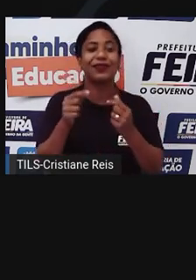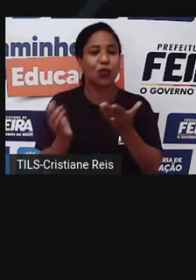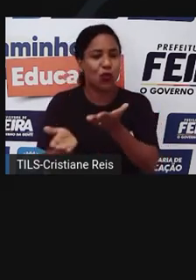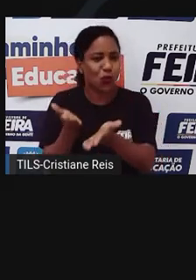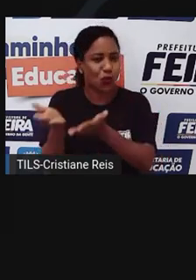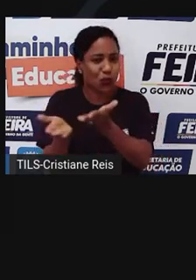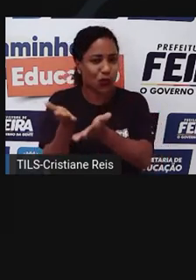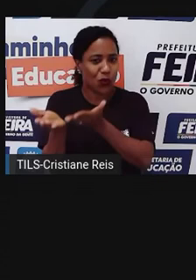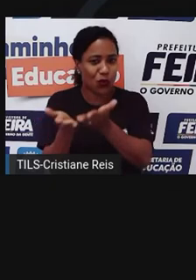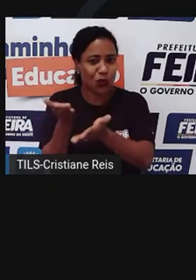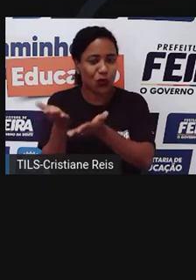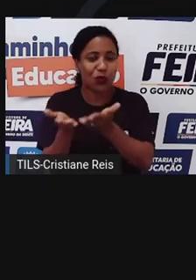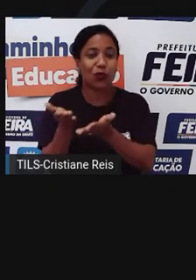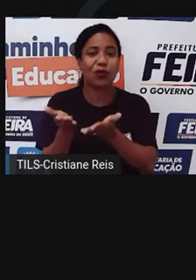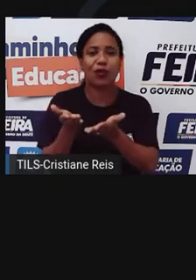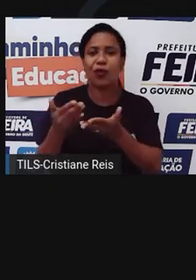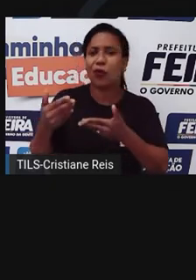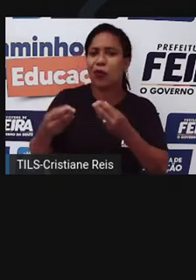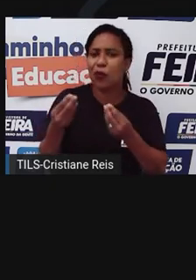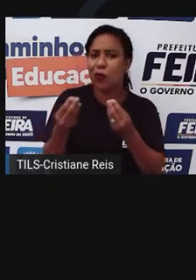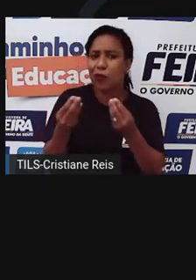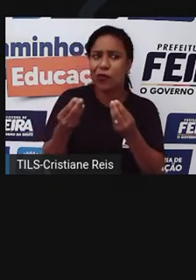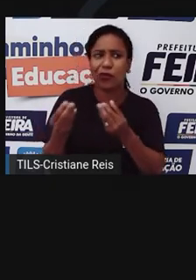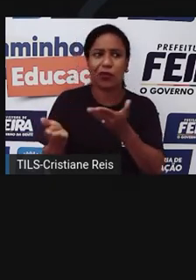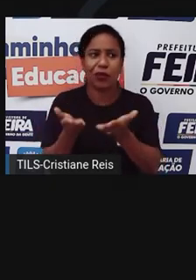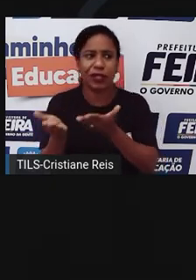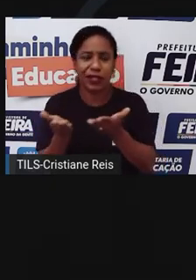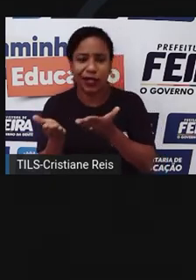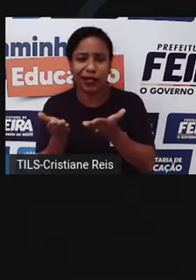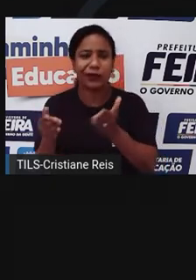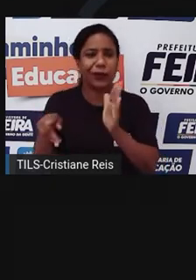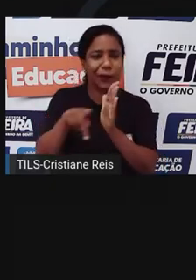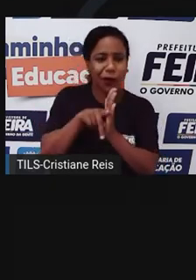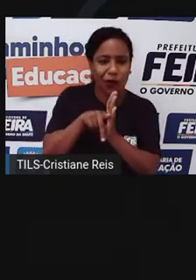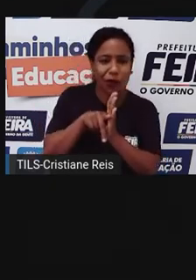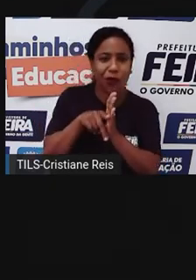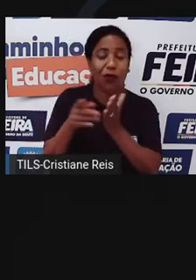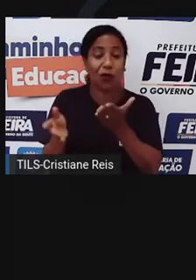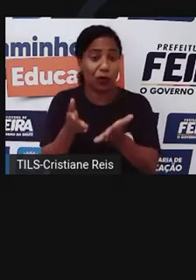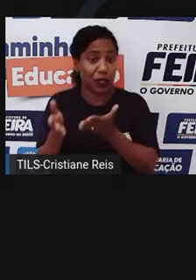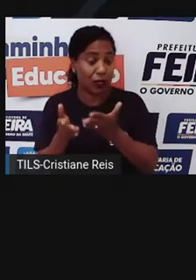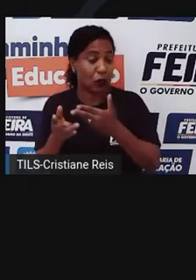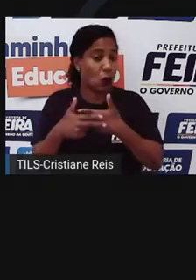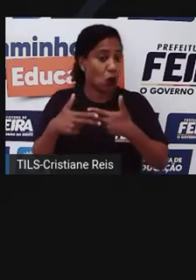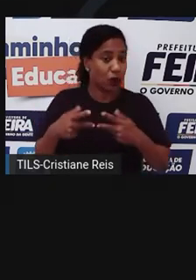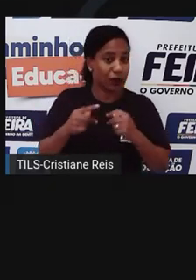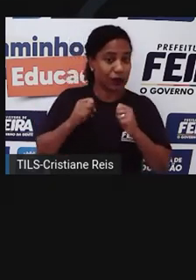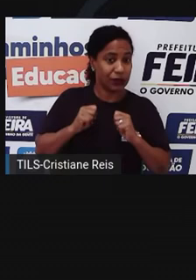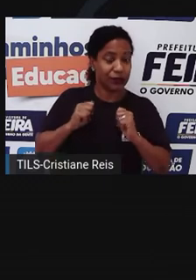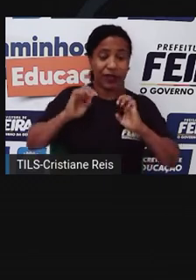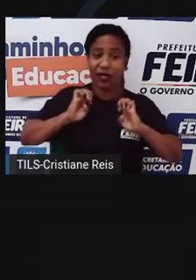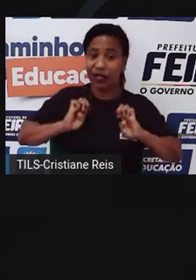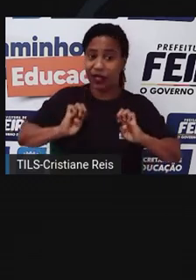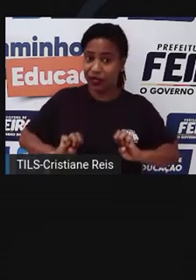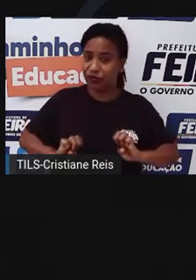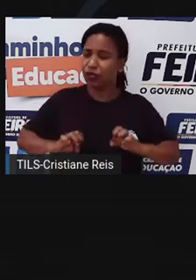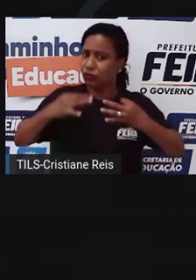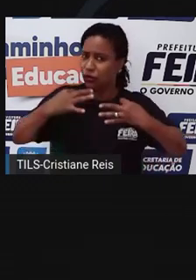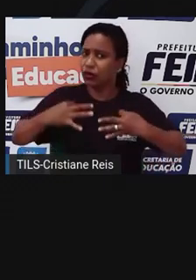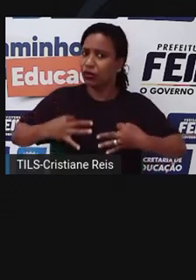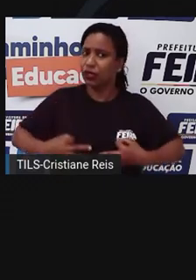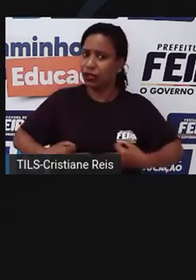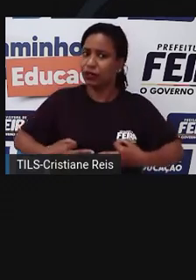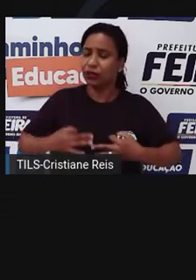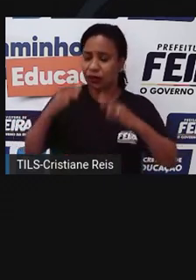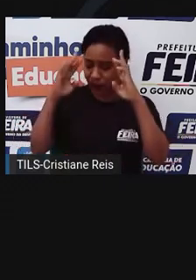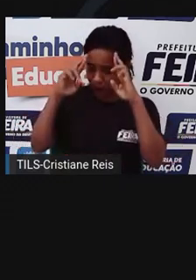cuidado. O cuidado com a posse, o cuidado com a propriedade, isso inclui o respeito, isso inclui a ética, a honestidade, o respeito